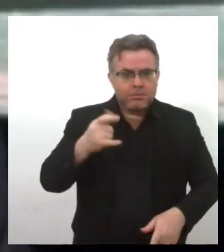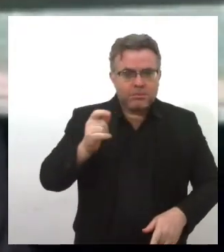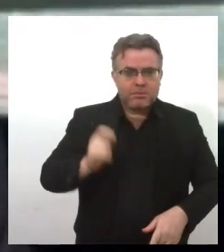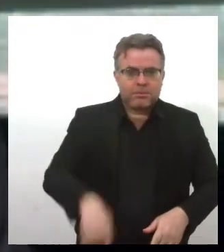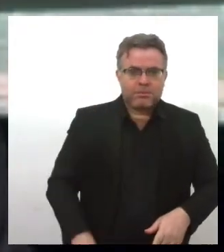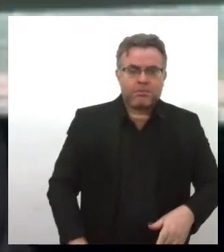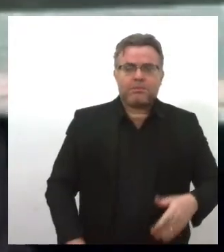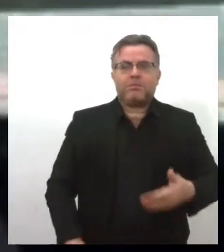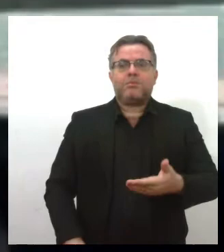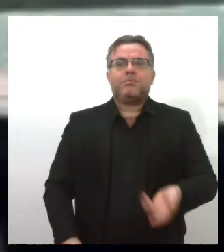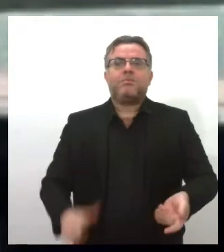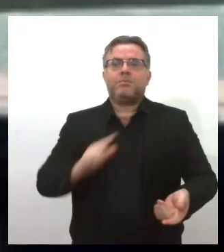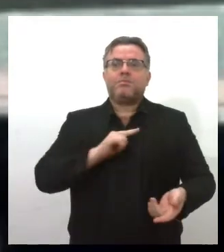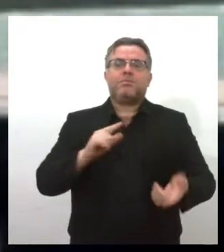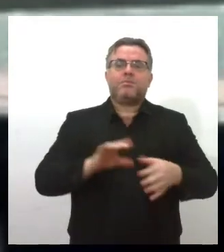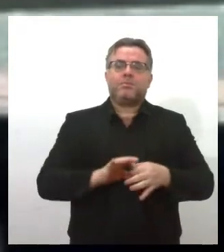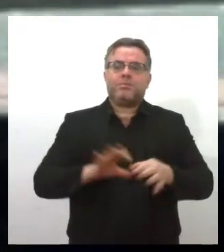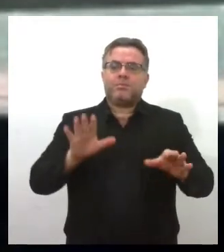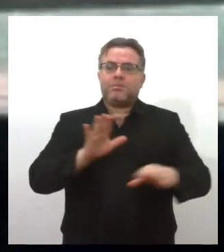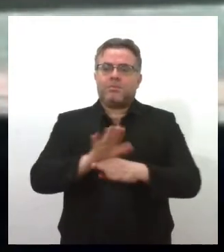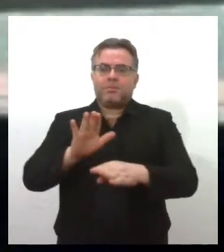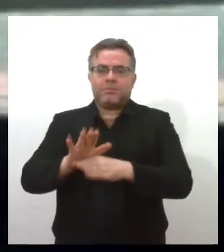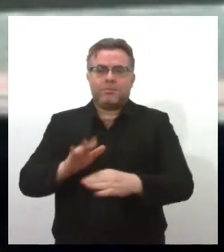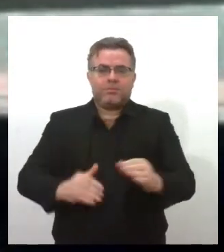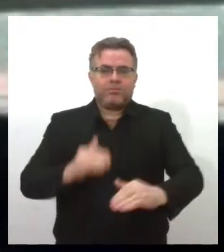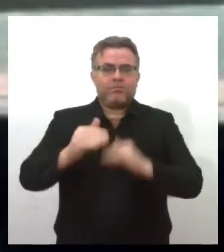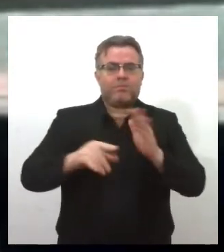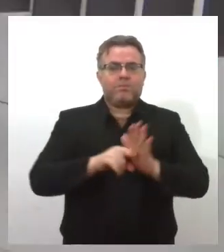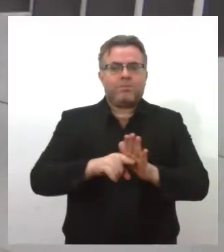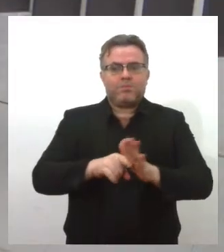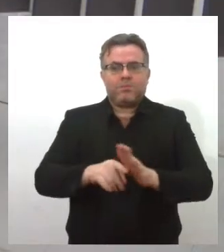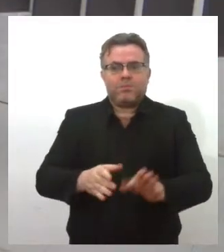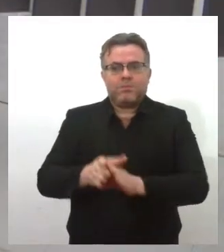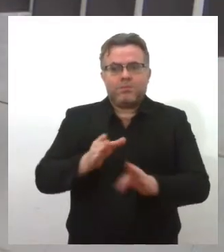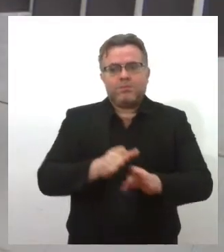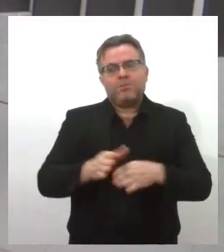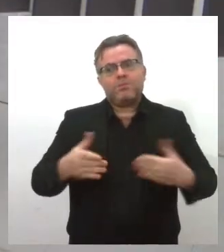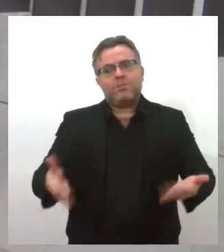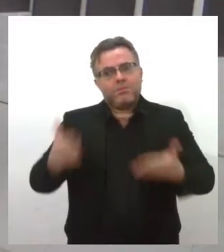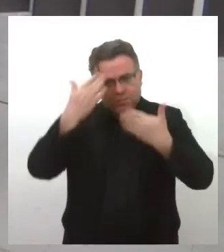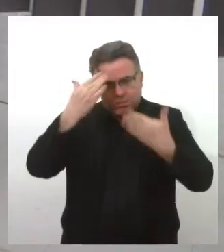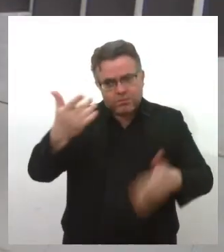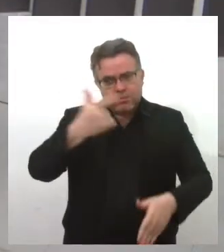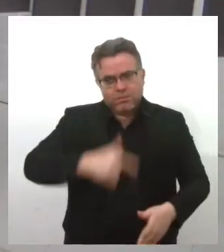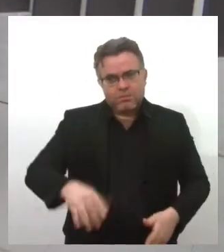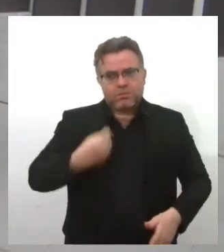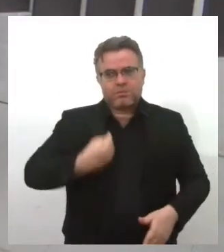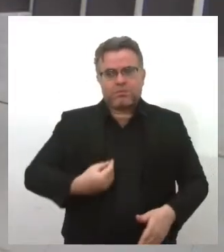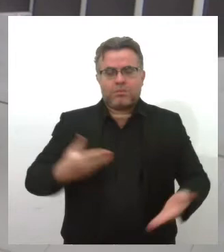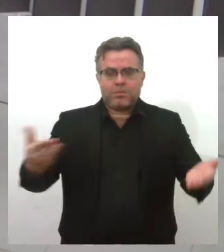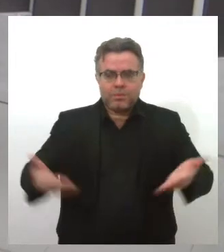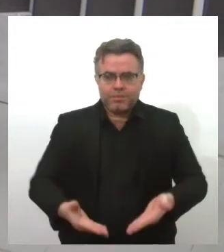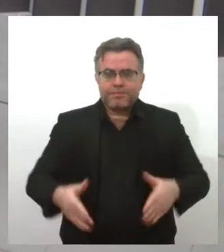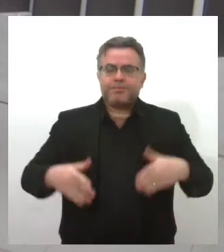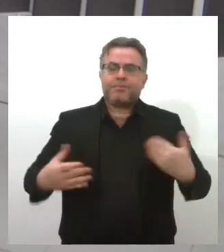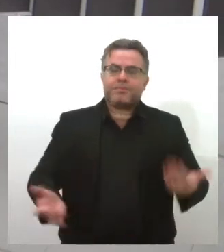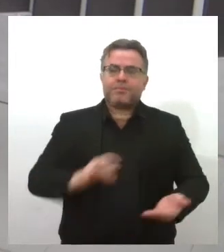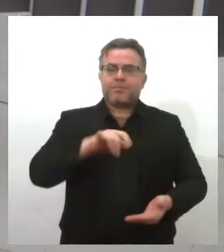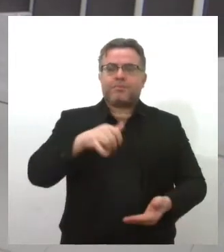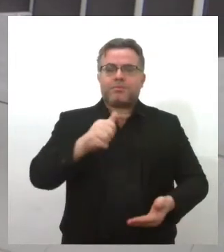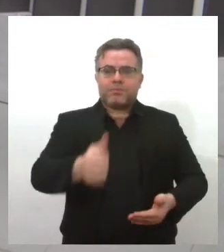FAPTEC está à disposição para auxiliar em todo o processo. Ronaldo, muito obrigada mais uma vez pela sua participação em nosso jornal, tá? Por esses